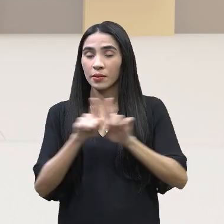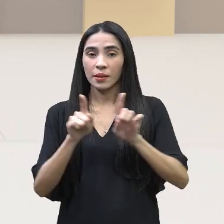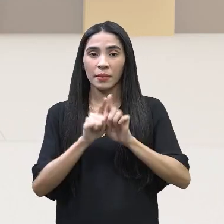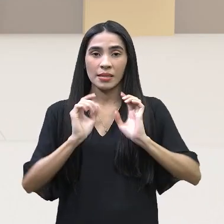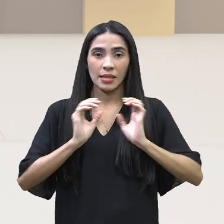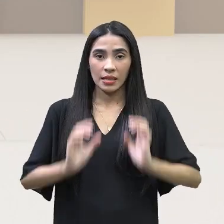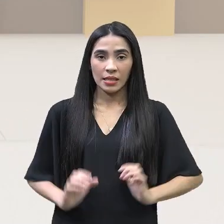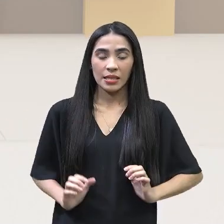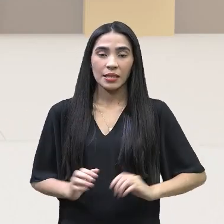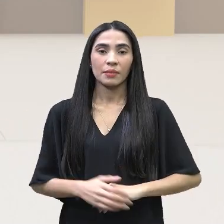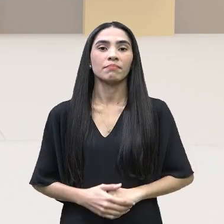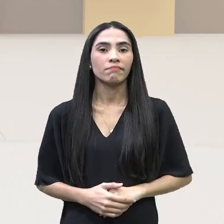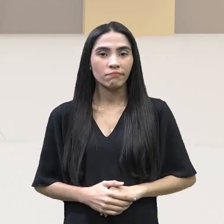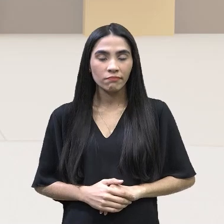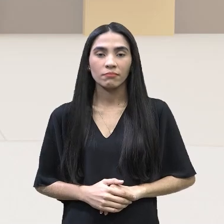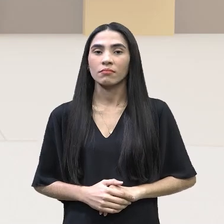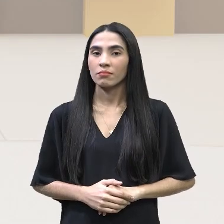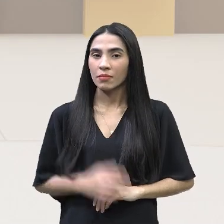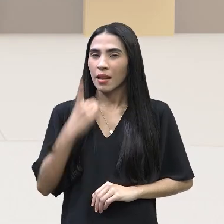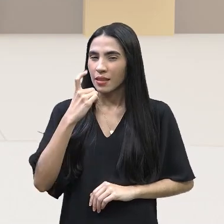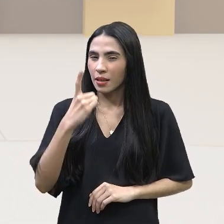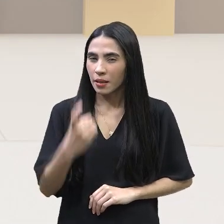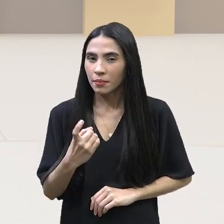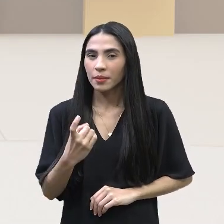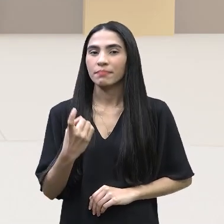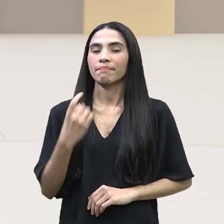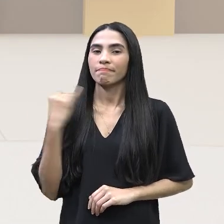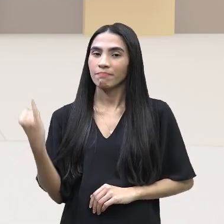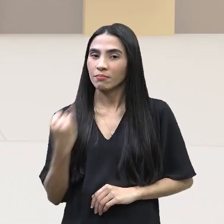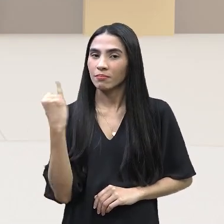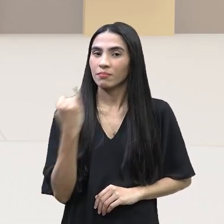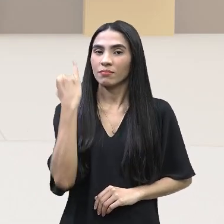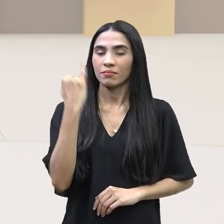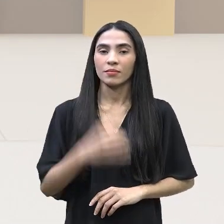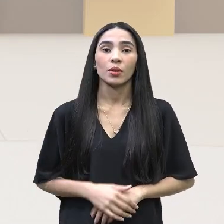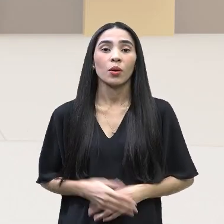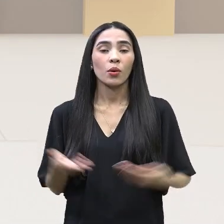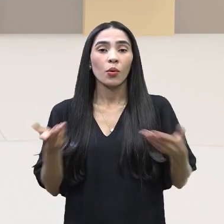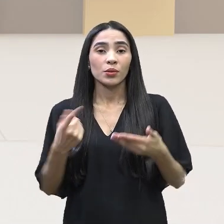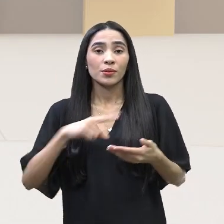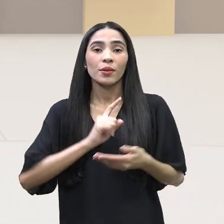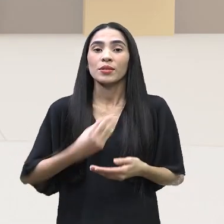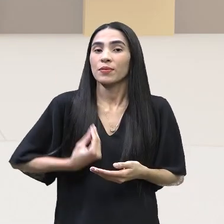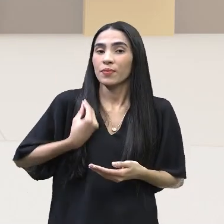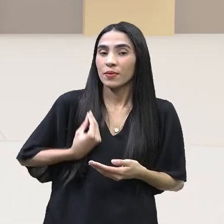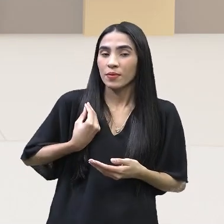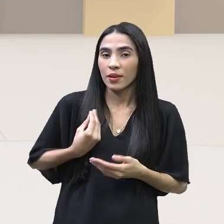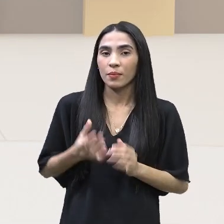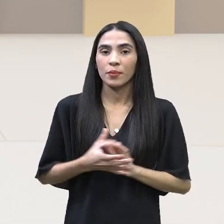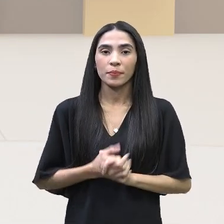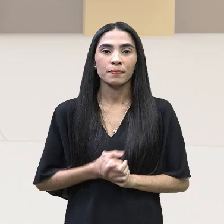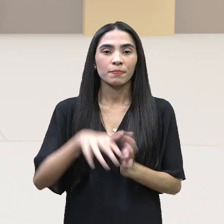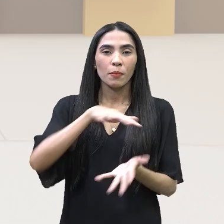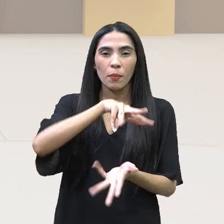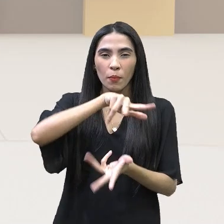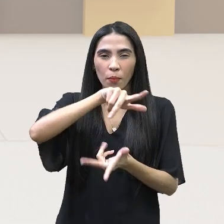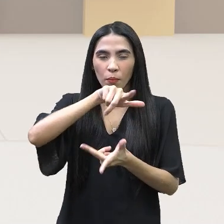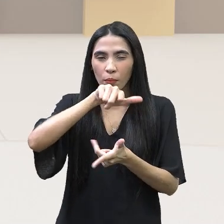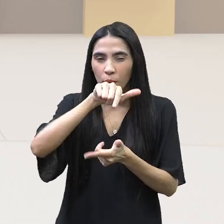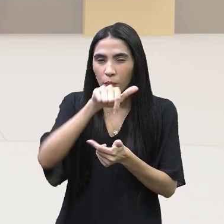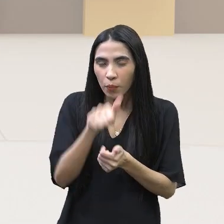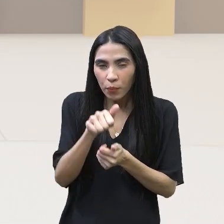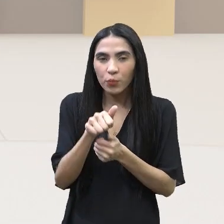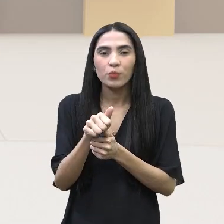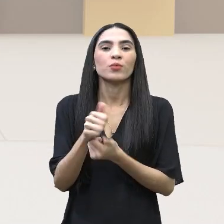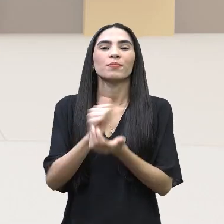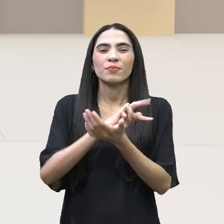Cidadania. Olhem só que tema importante. Vivemos hoje num mundo muito complexo,